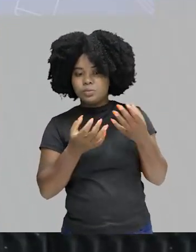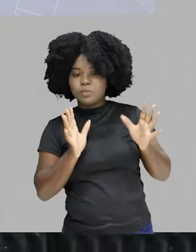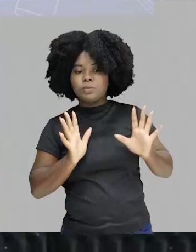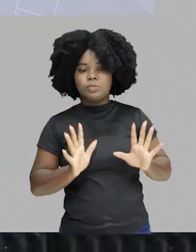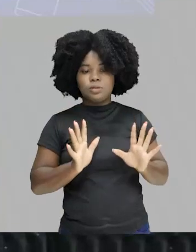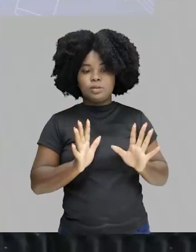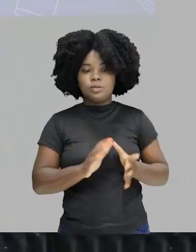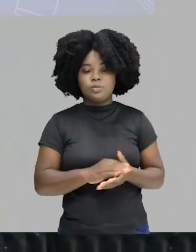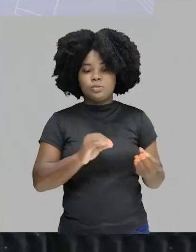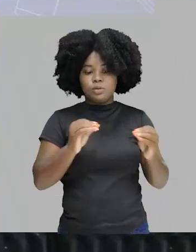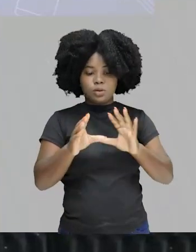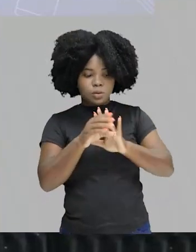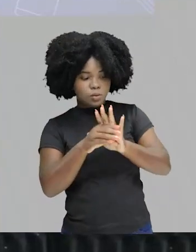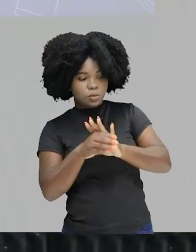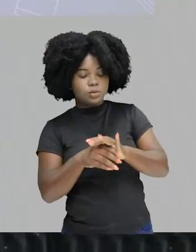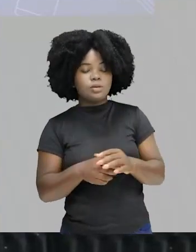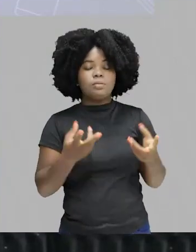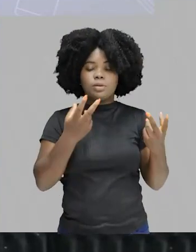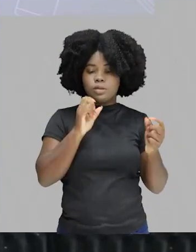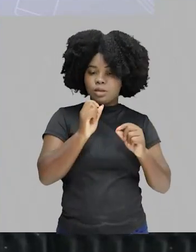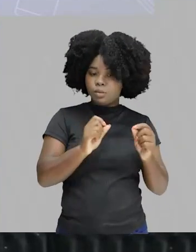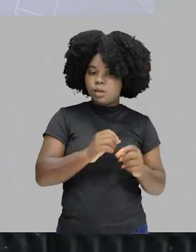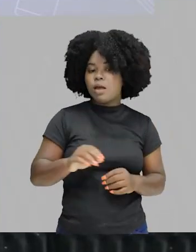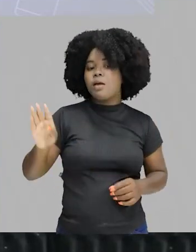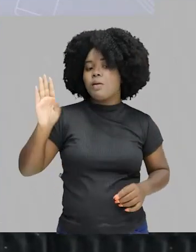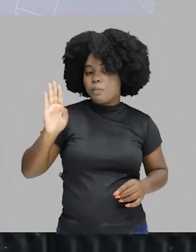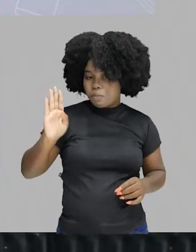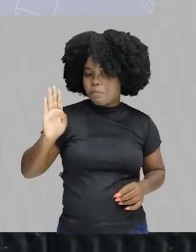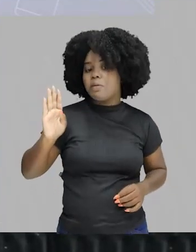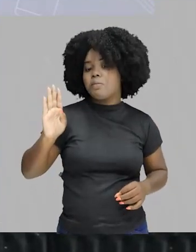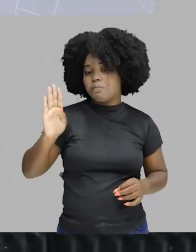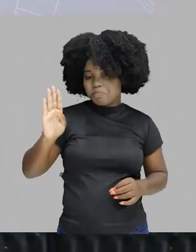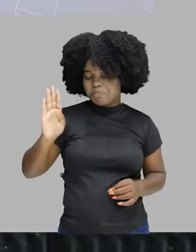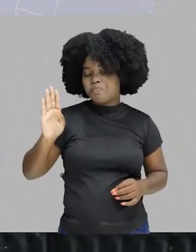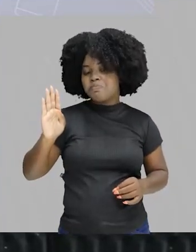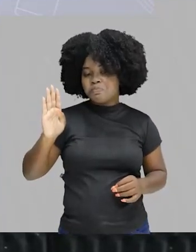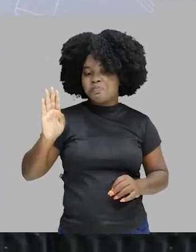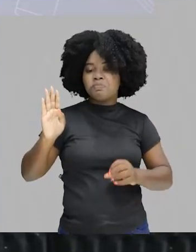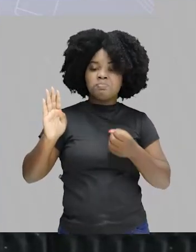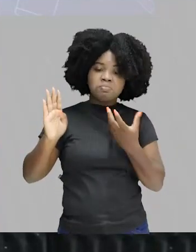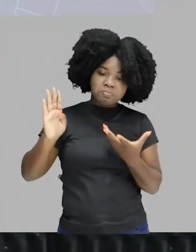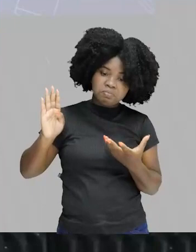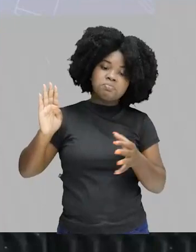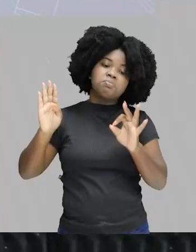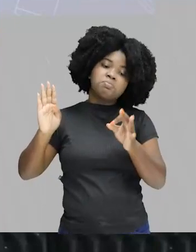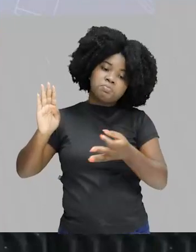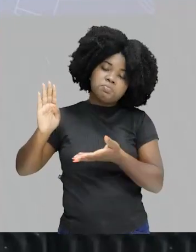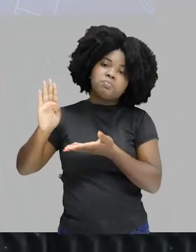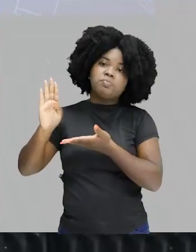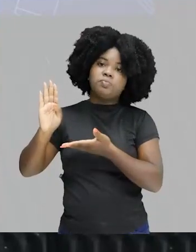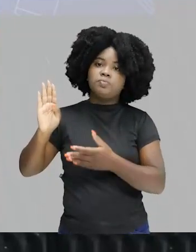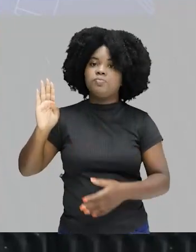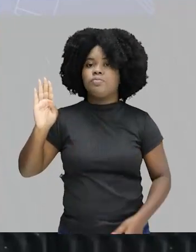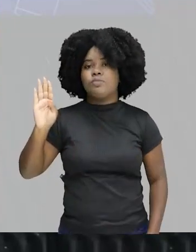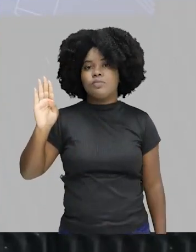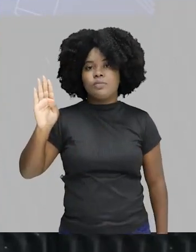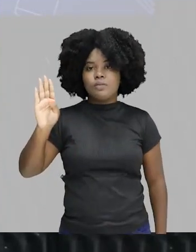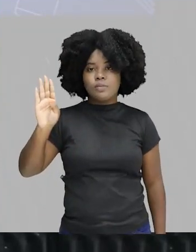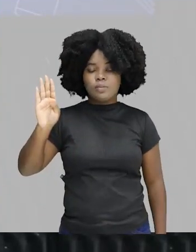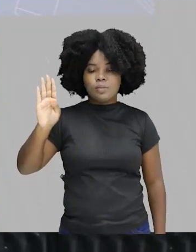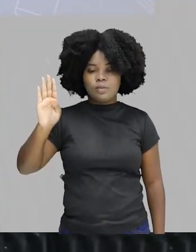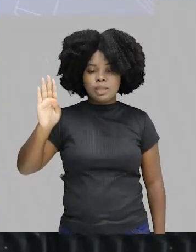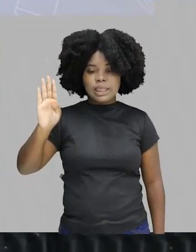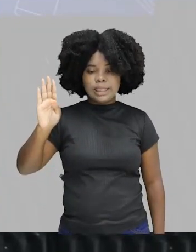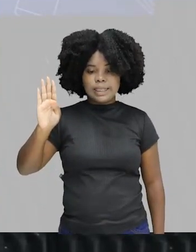descritos, eu vou perceber que a letra B, ela alcança melhor esta condição de resposta,